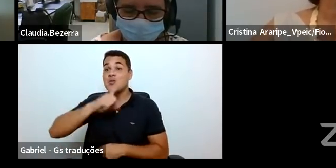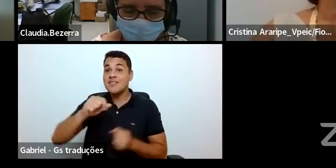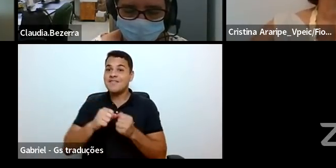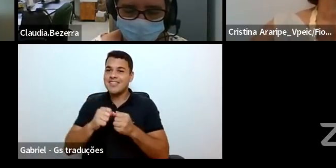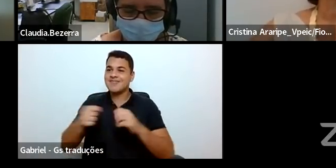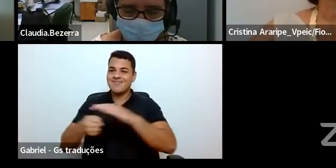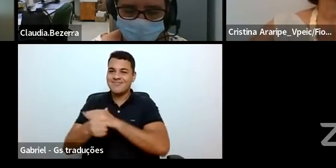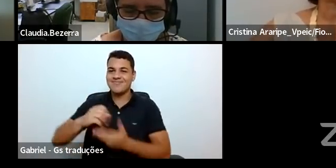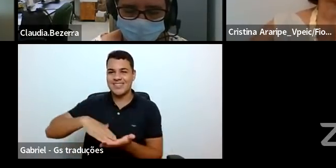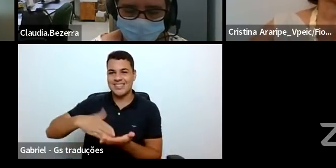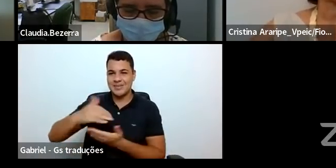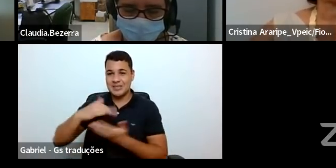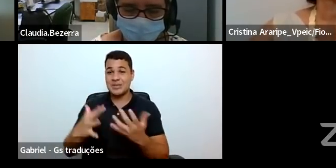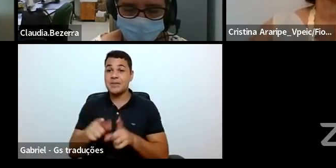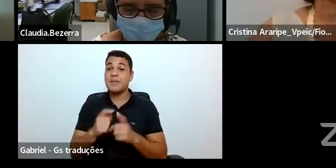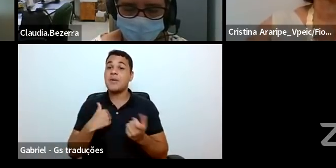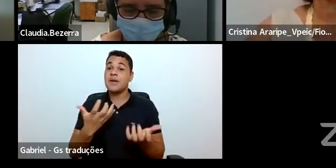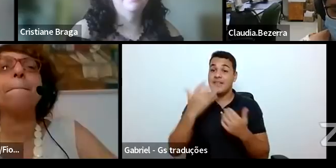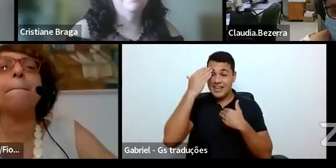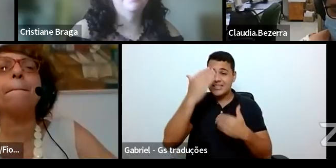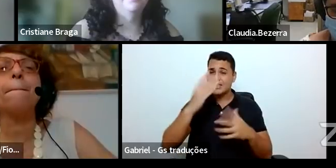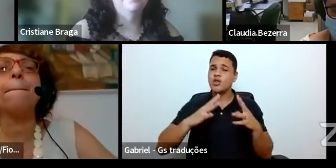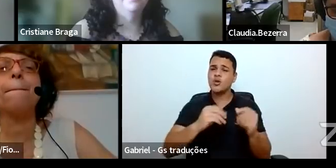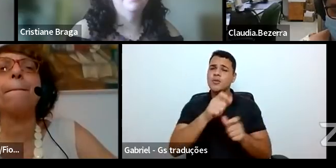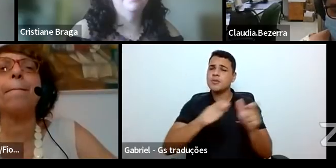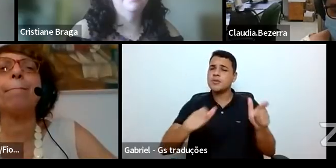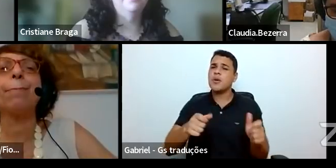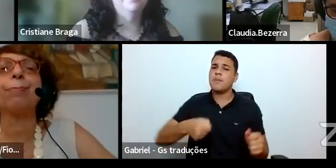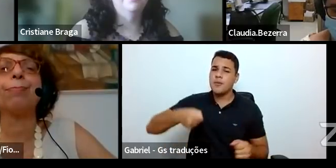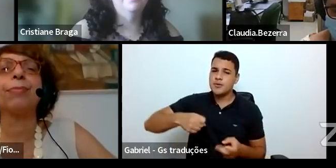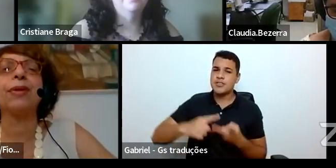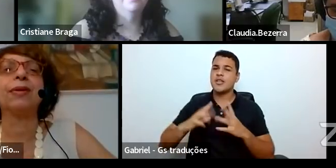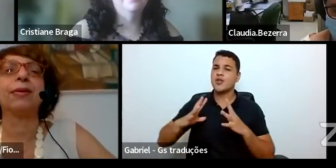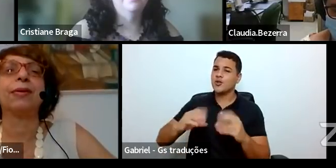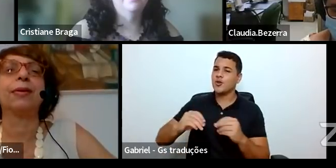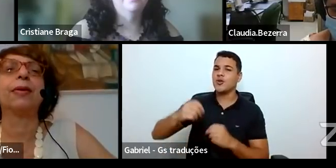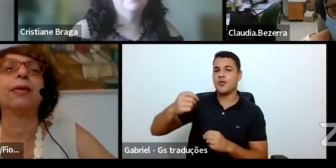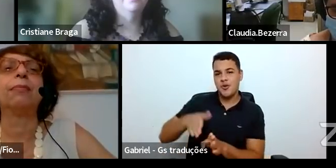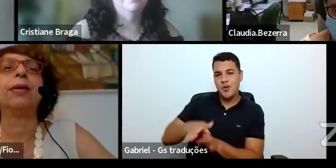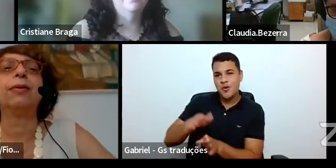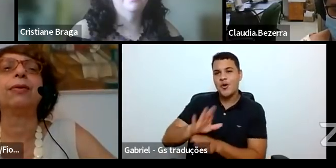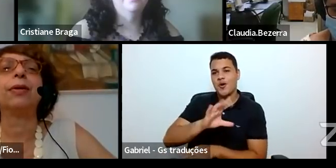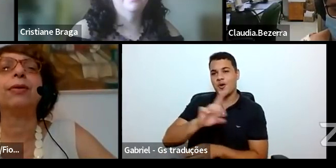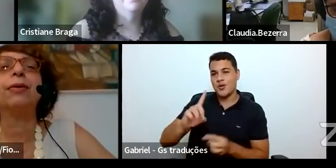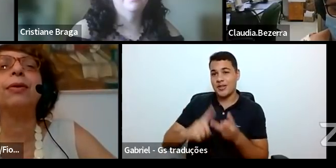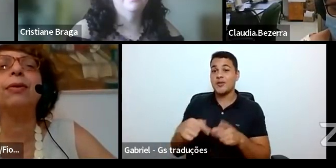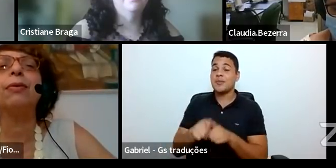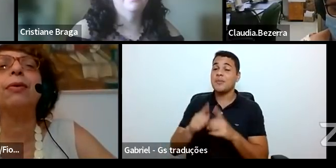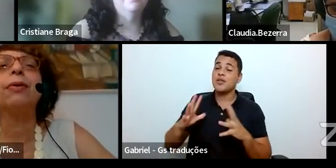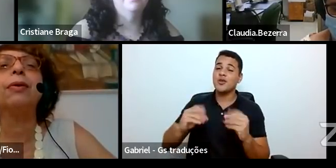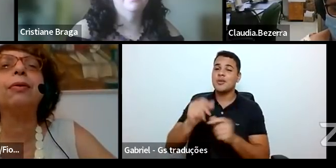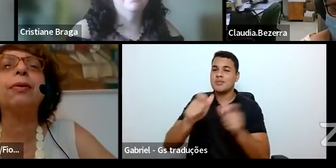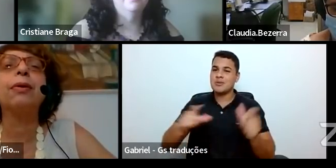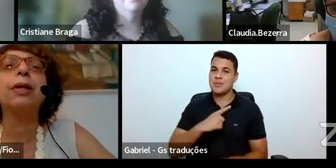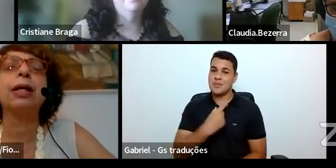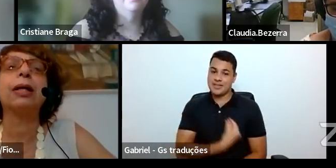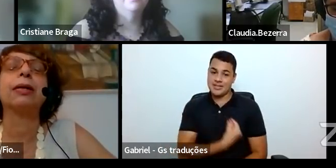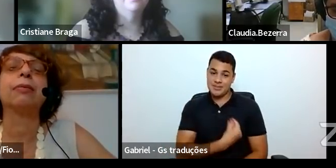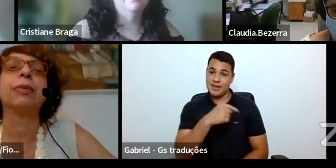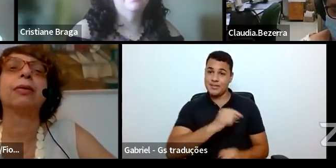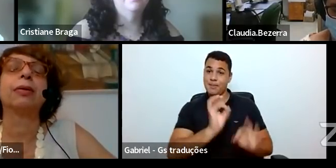agradecer a todos os bolsistas, a todos os coordenadores, orientadores que participam e constroem esse programa